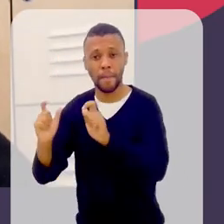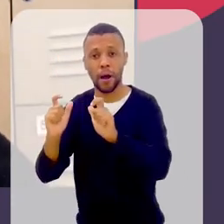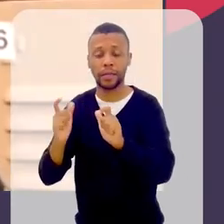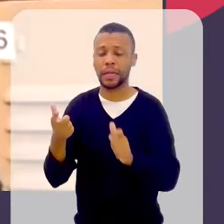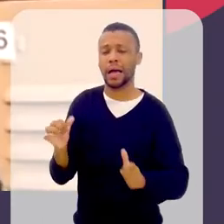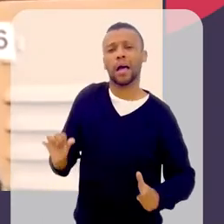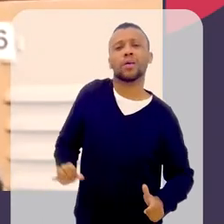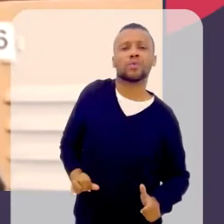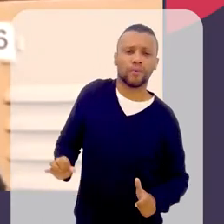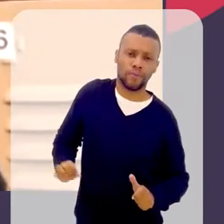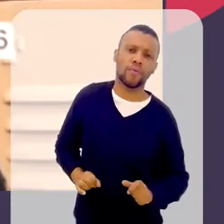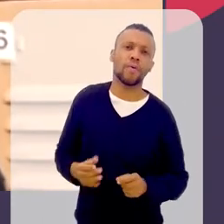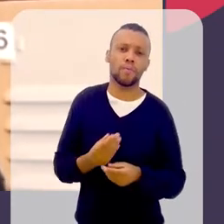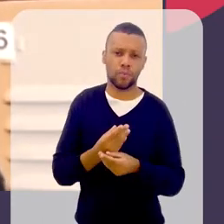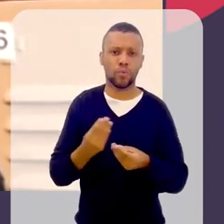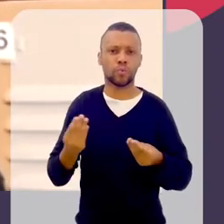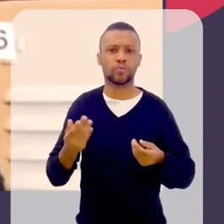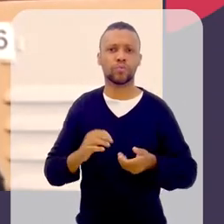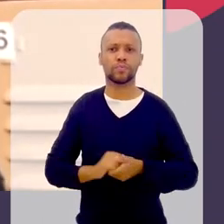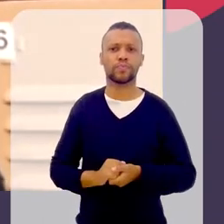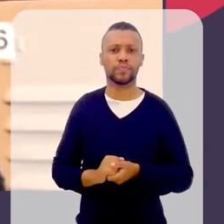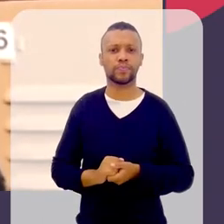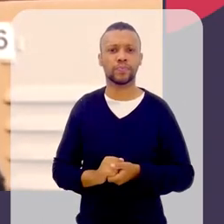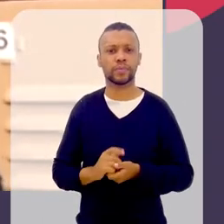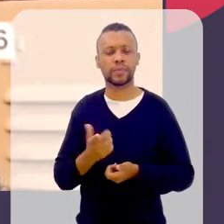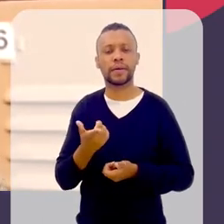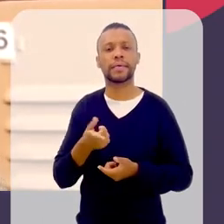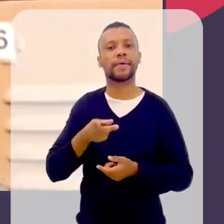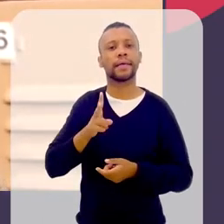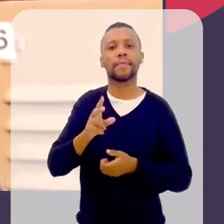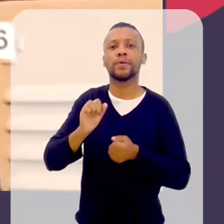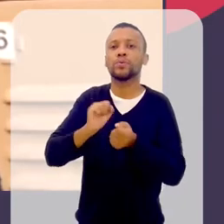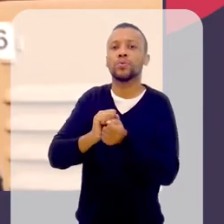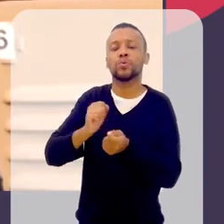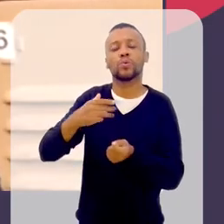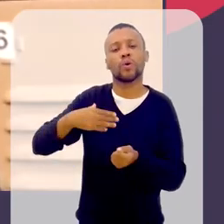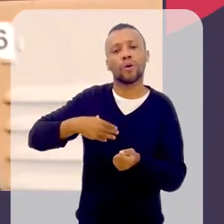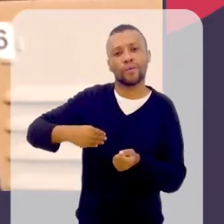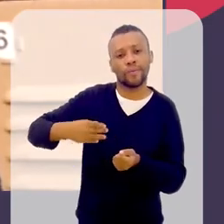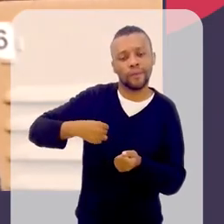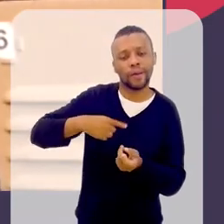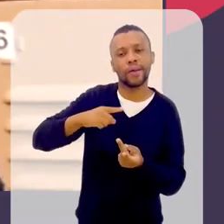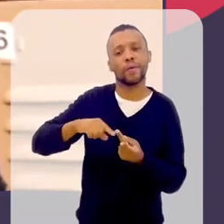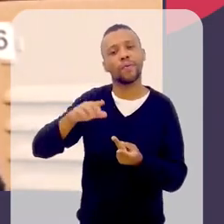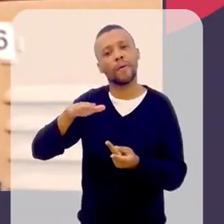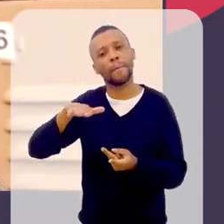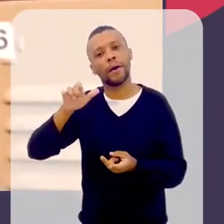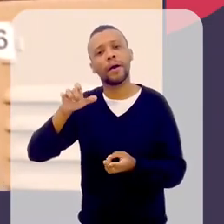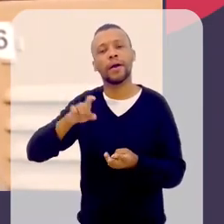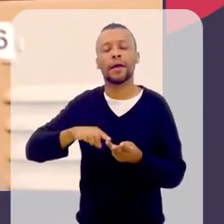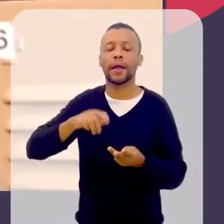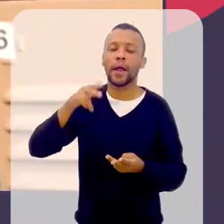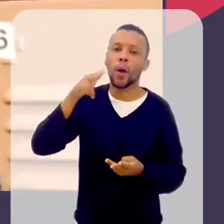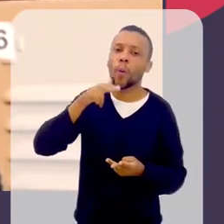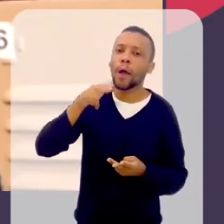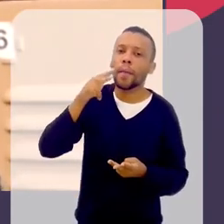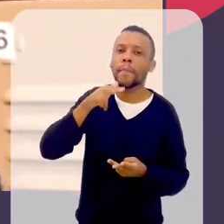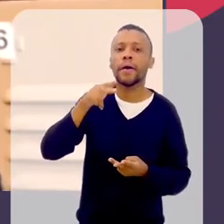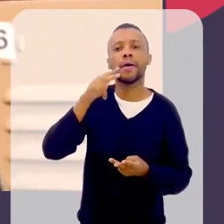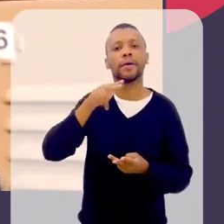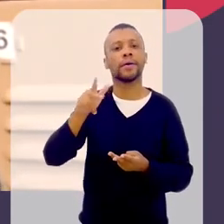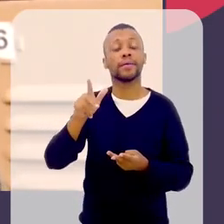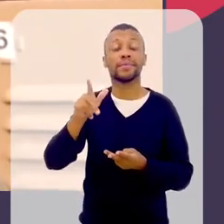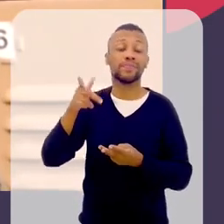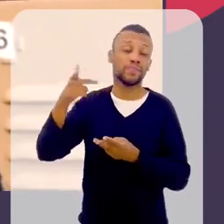ela sofreu muito com isso. E ela estava sempre com os filhos, depois com a mãe, com a irmã. Depois,